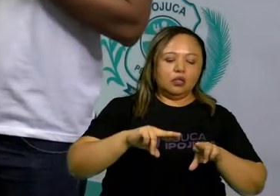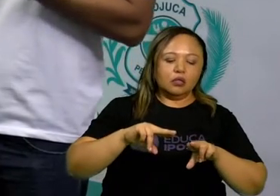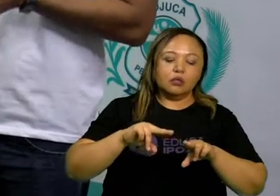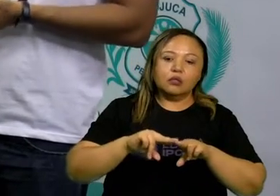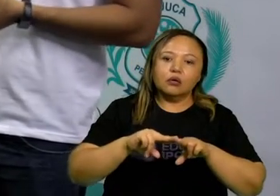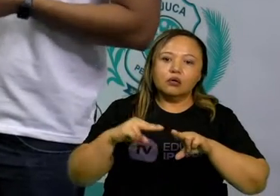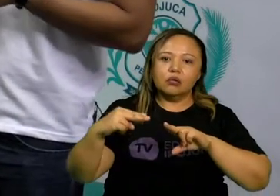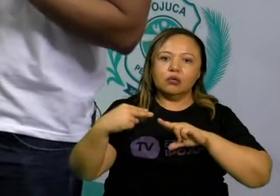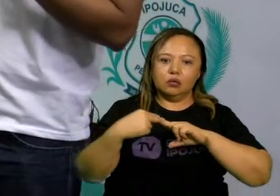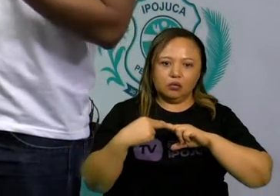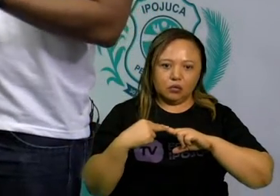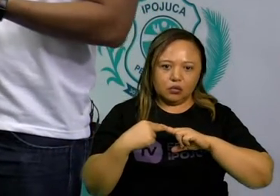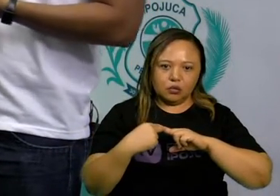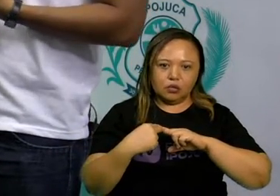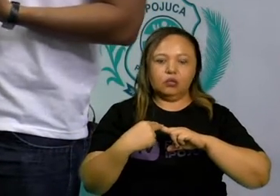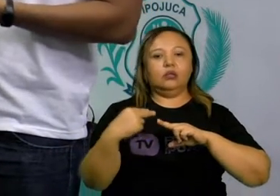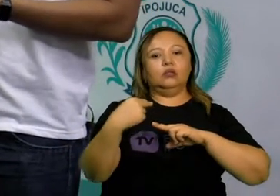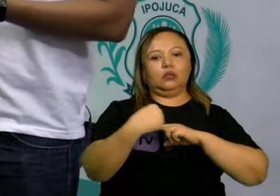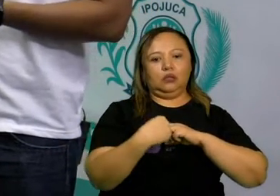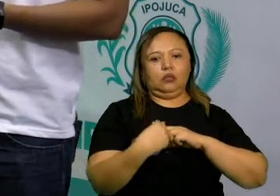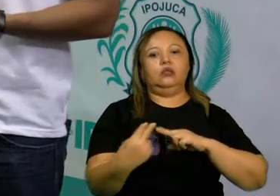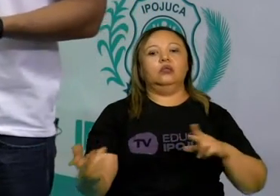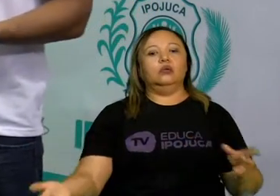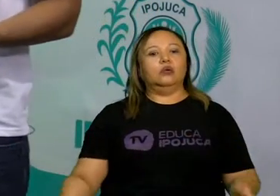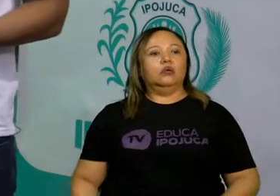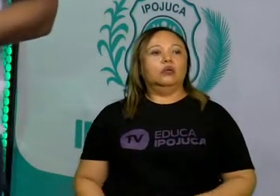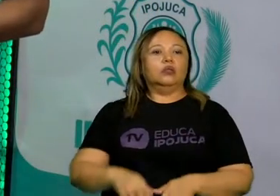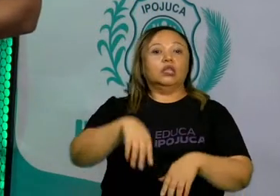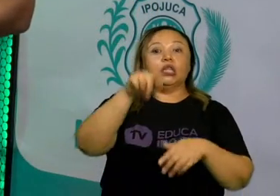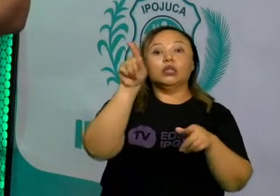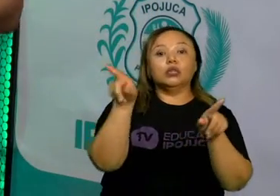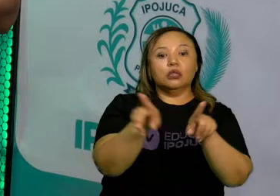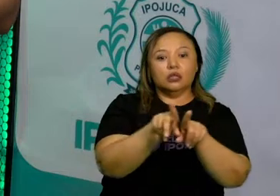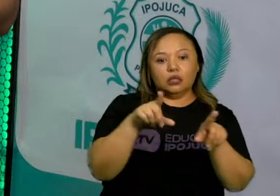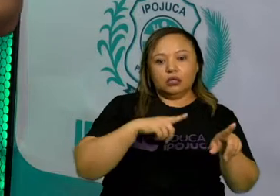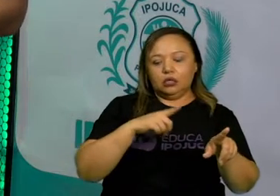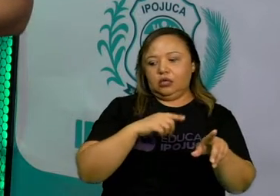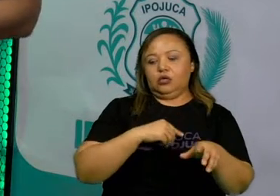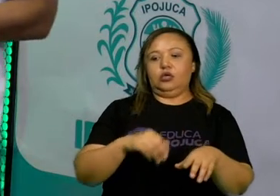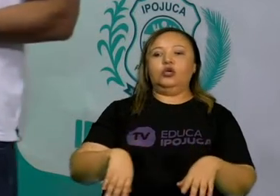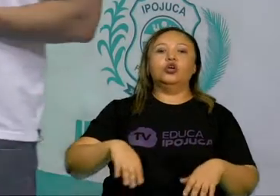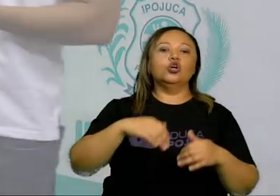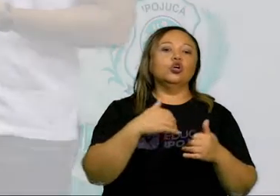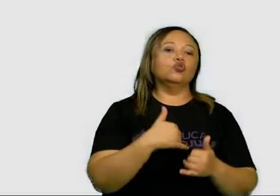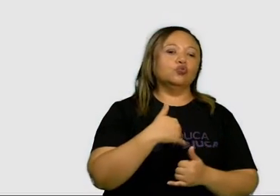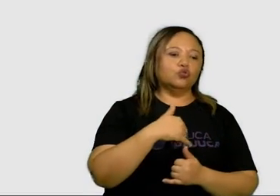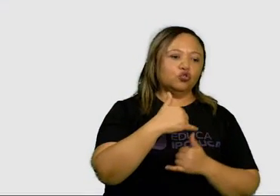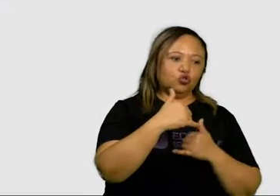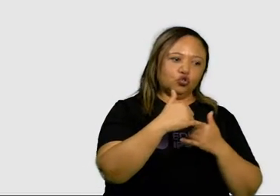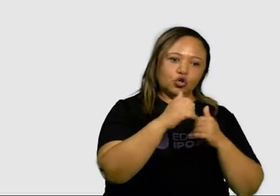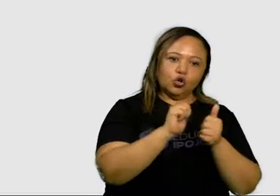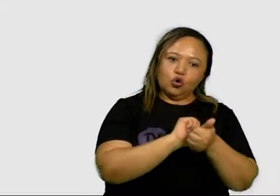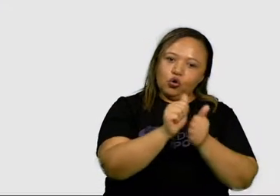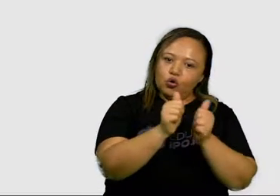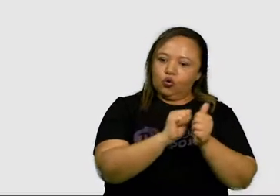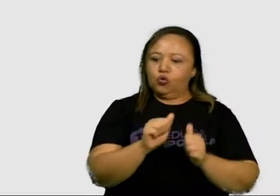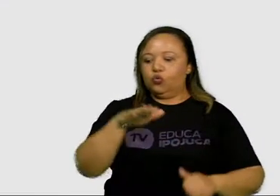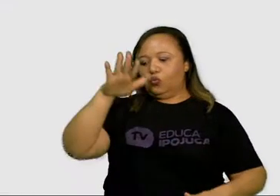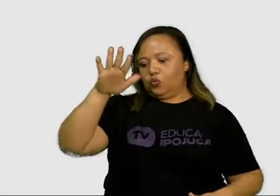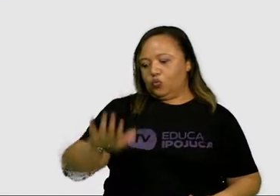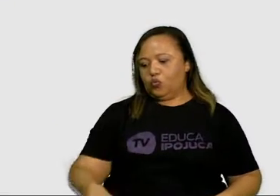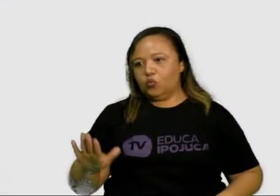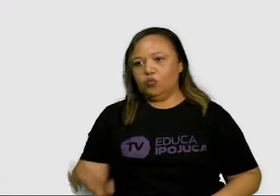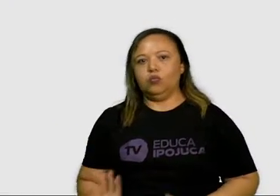semelhantes ao vôlei, ao handball, ao basquete, ao futebol. Os jogos populares, que é o barra-bandeira,